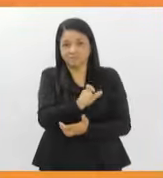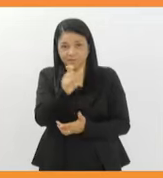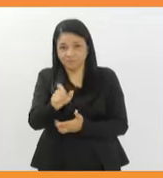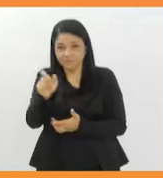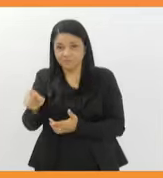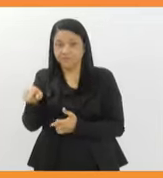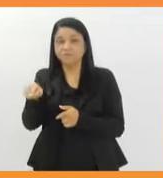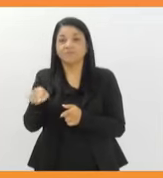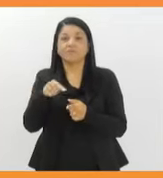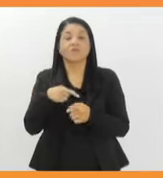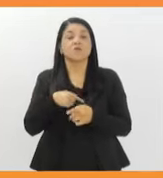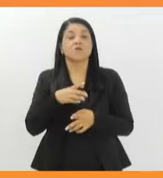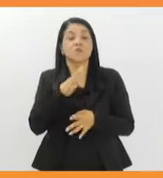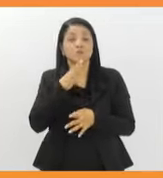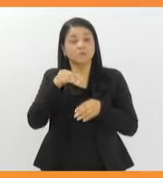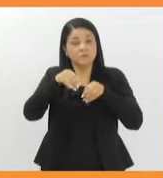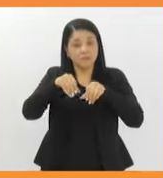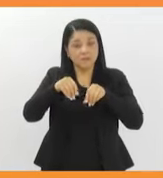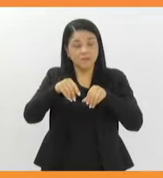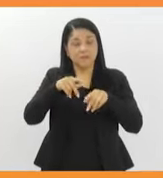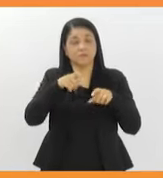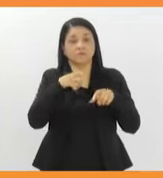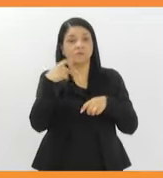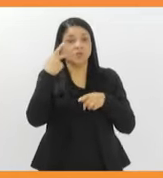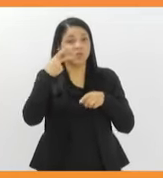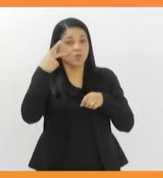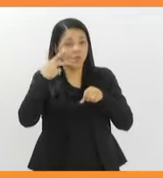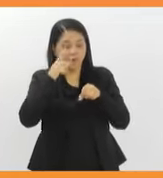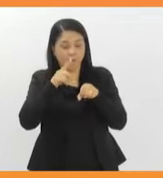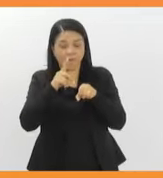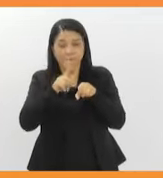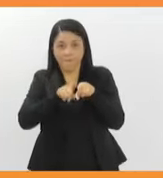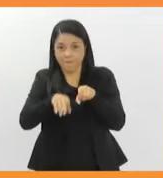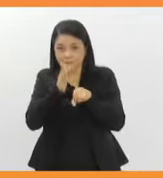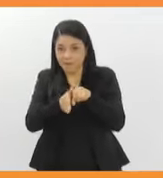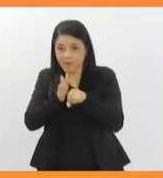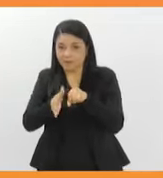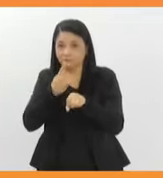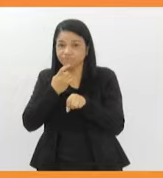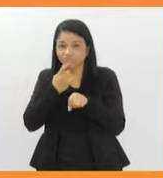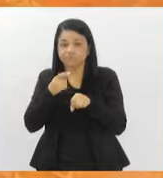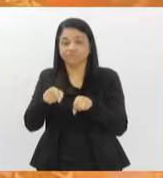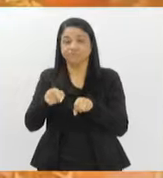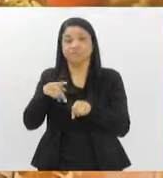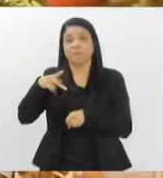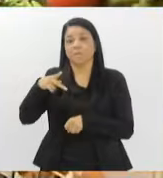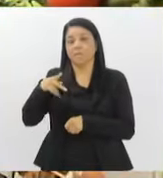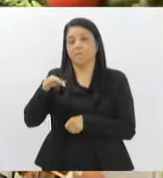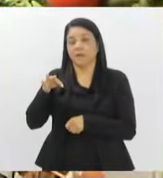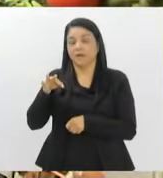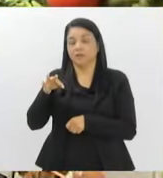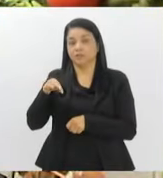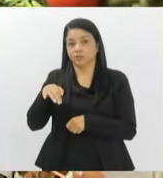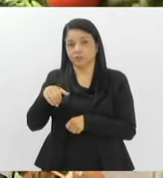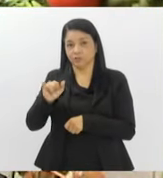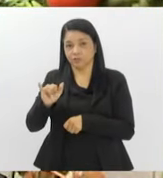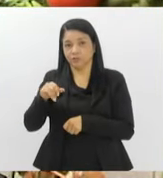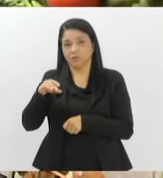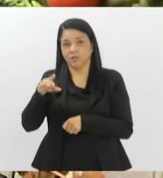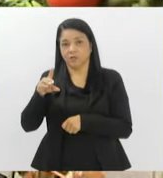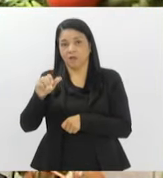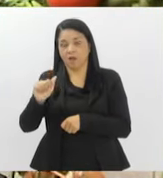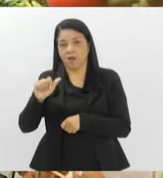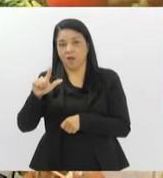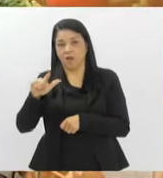Conhecida como a terra do tomate, Patide Alferes pode vir a ser, em breve, a terra do tomate orgânico. Em 2023, a